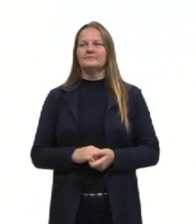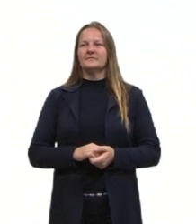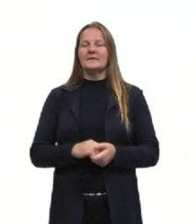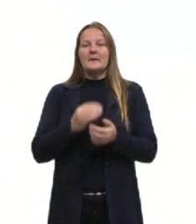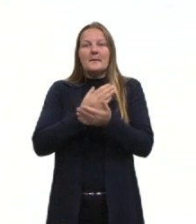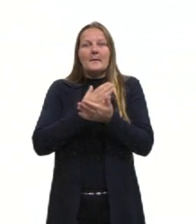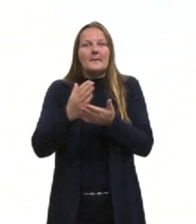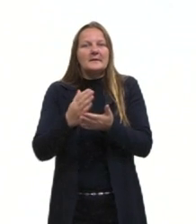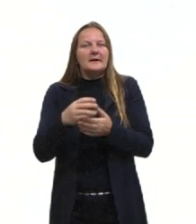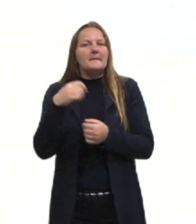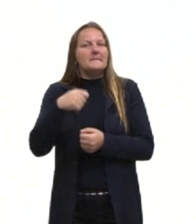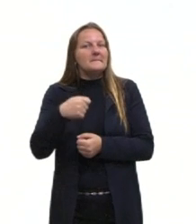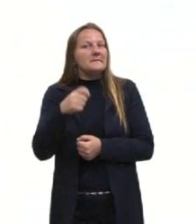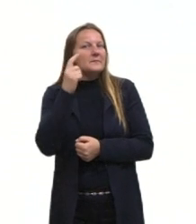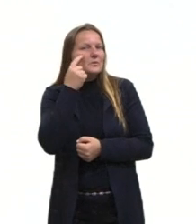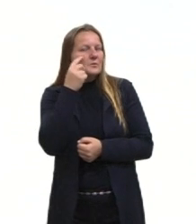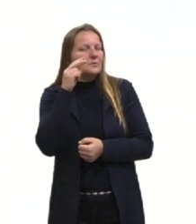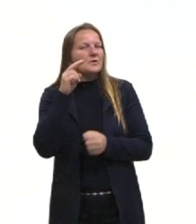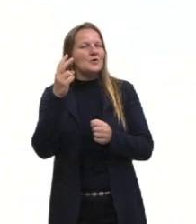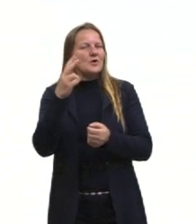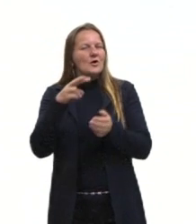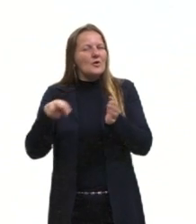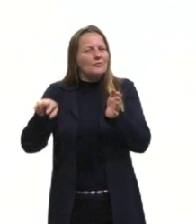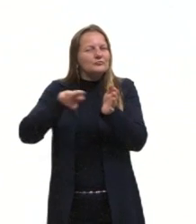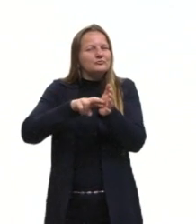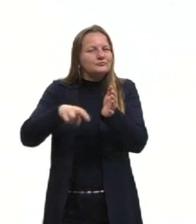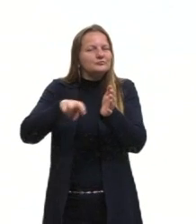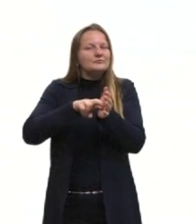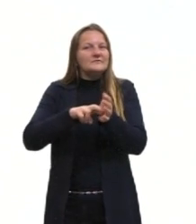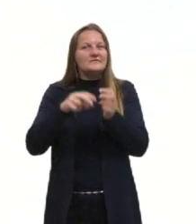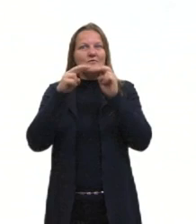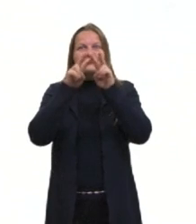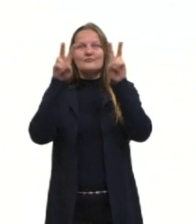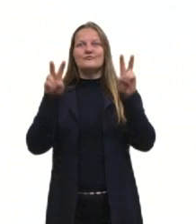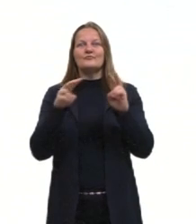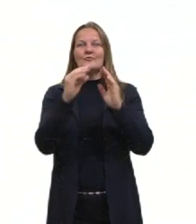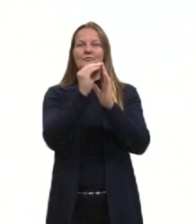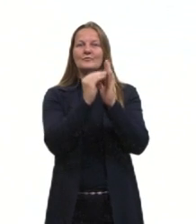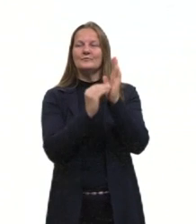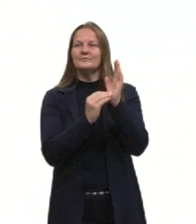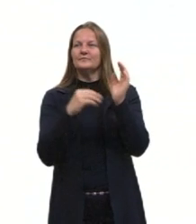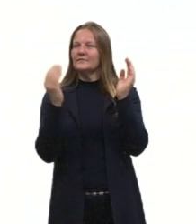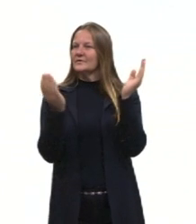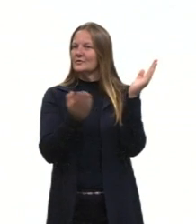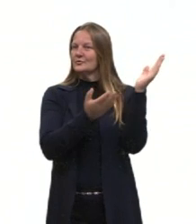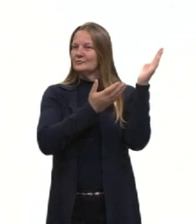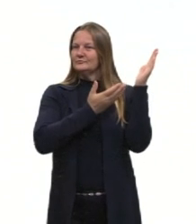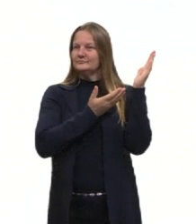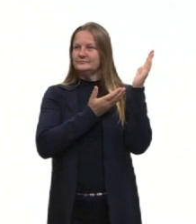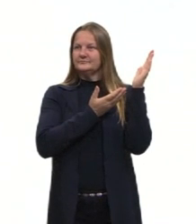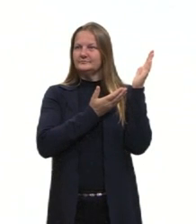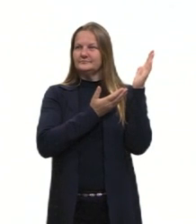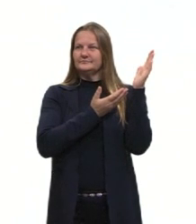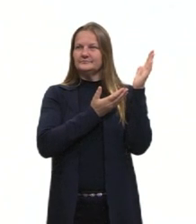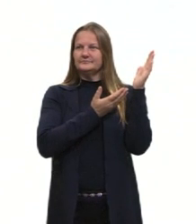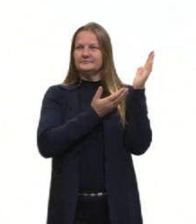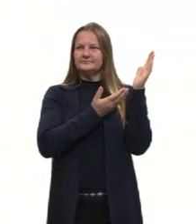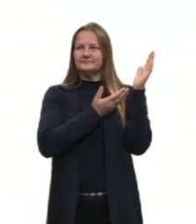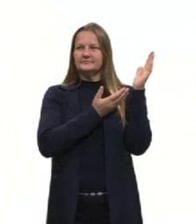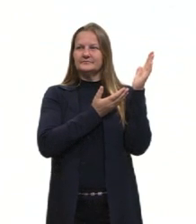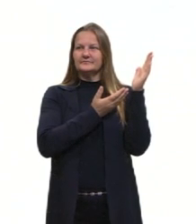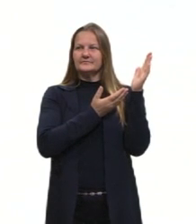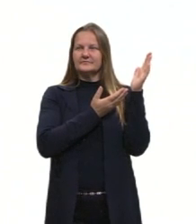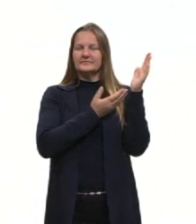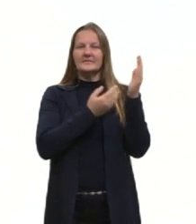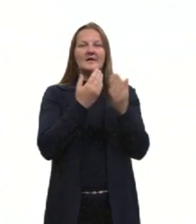início, nós precisamos dar uma retomada aí nos conteúdos, né? Eu trouxe esse slide que é lá da nossa